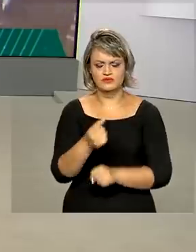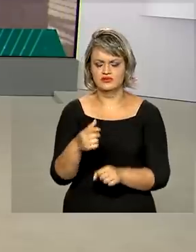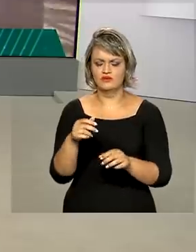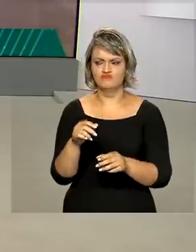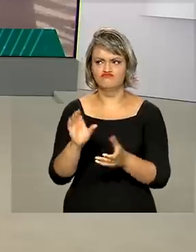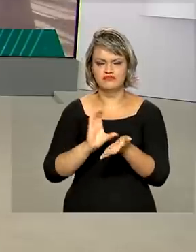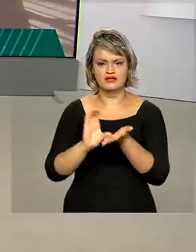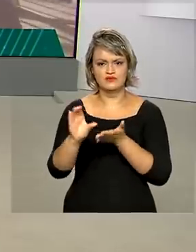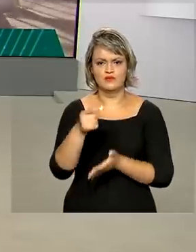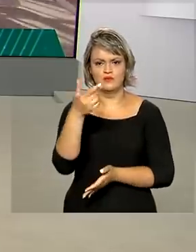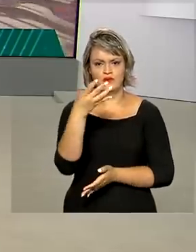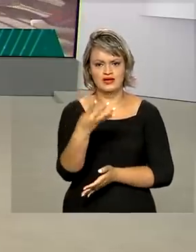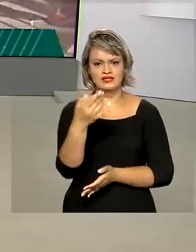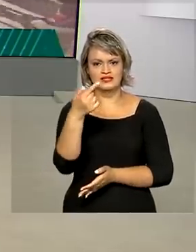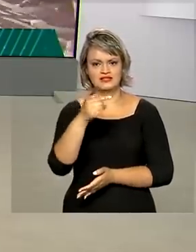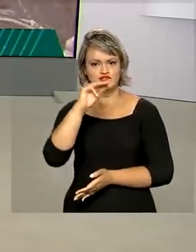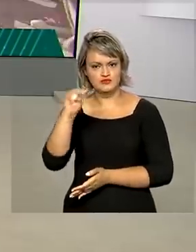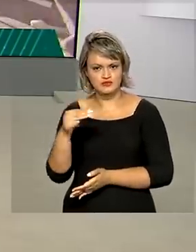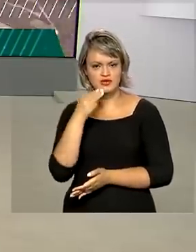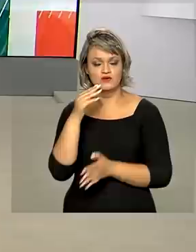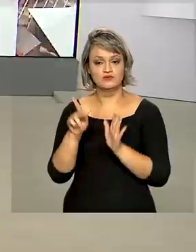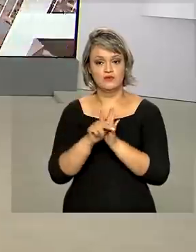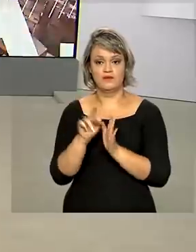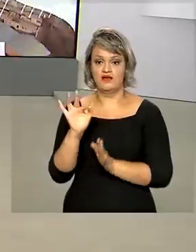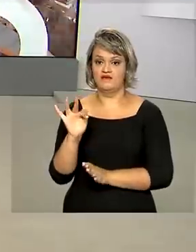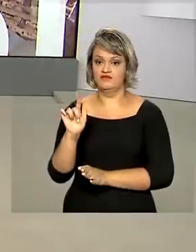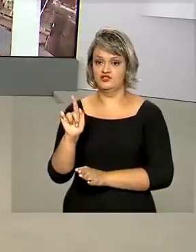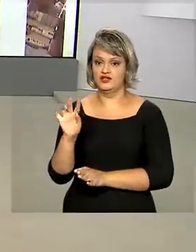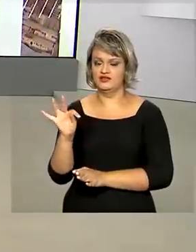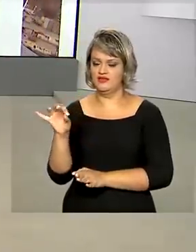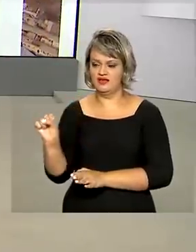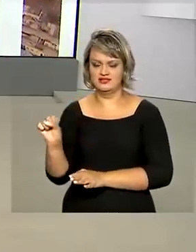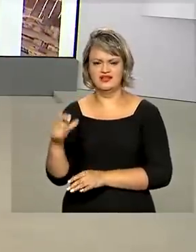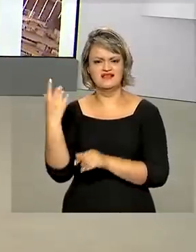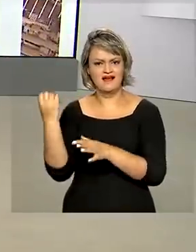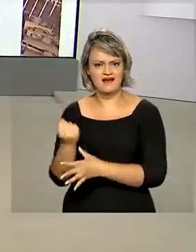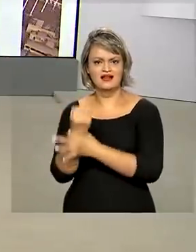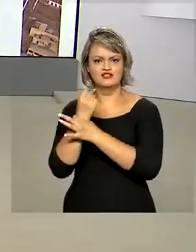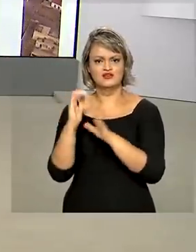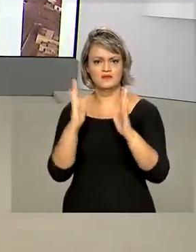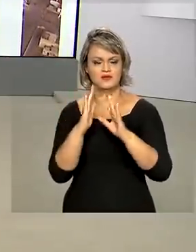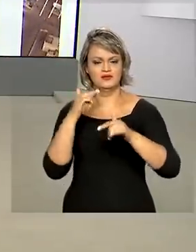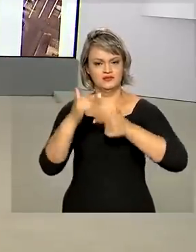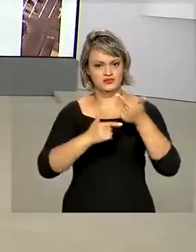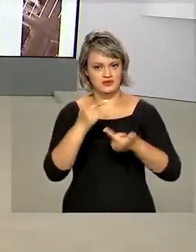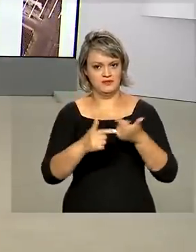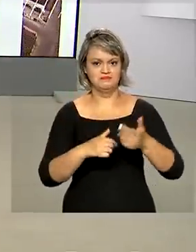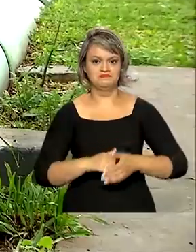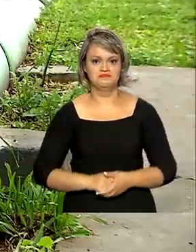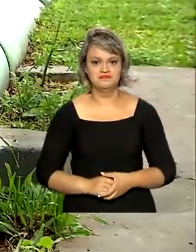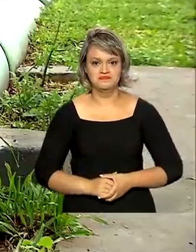milhões de reais de financiamentos do FGTS, o Fundo de Garantia do Tempo de Serviço.